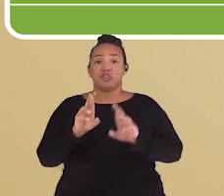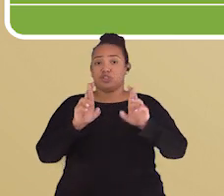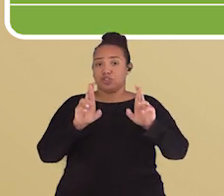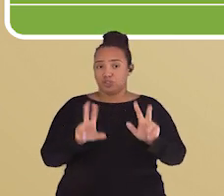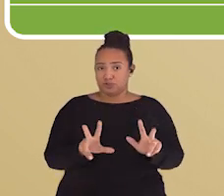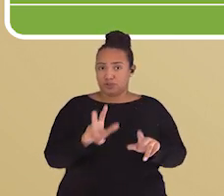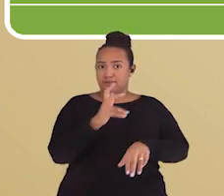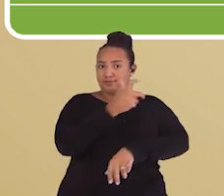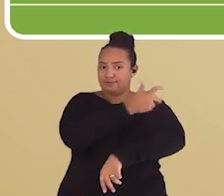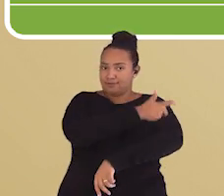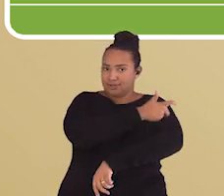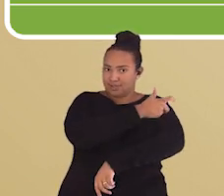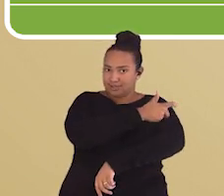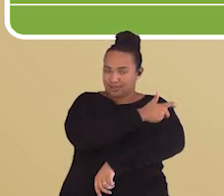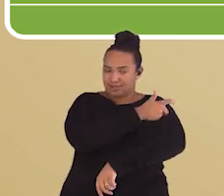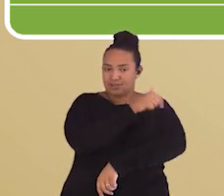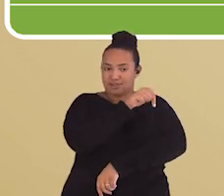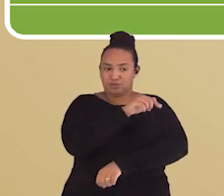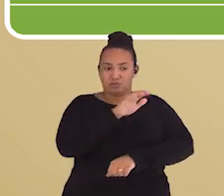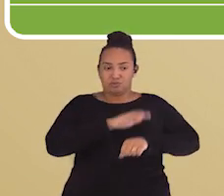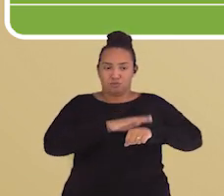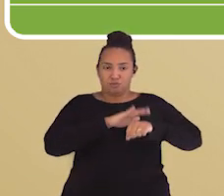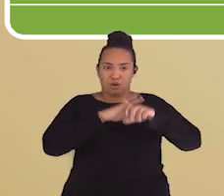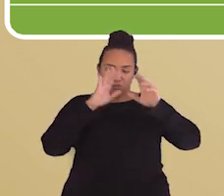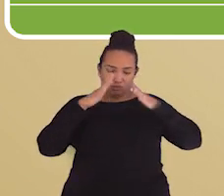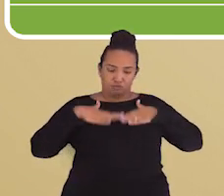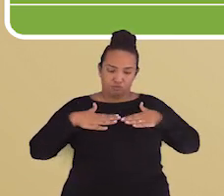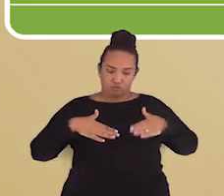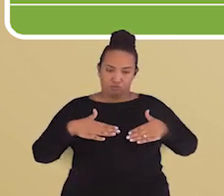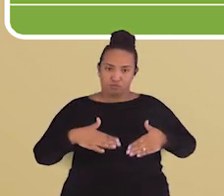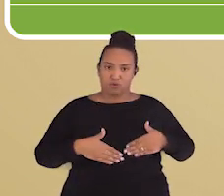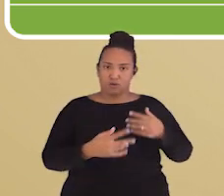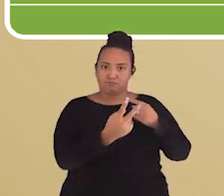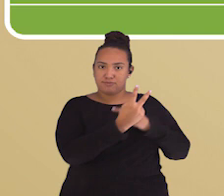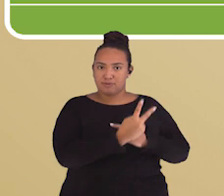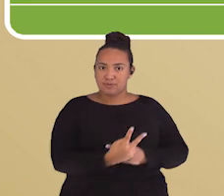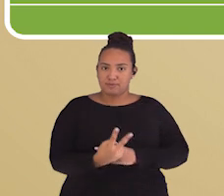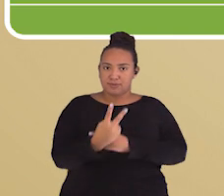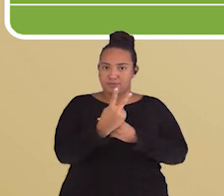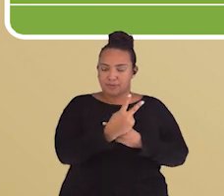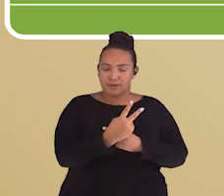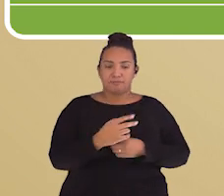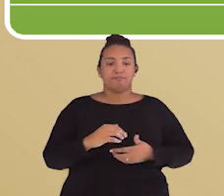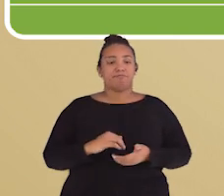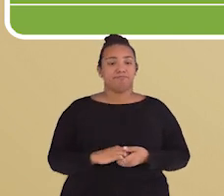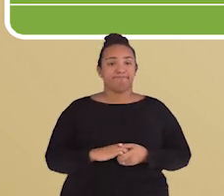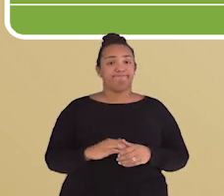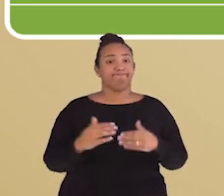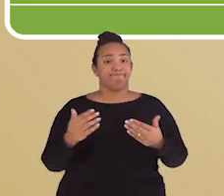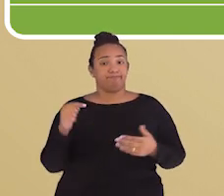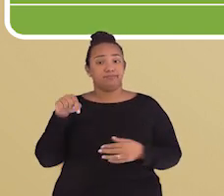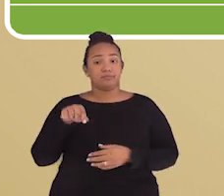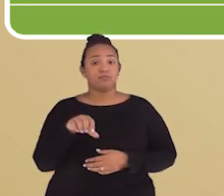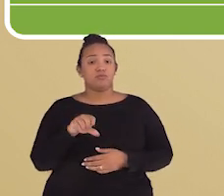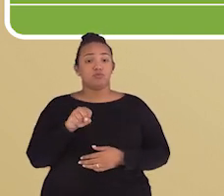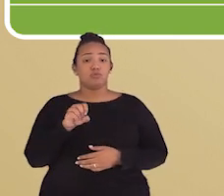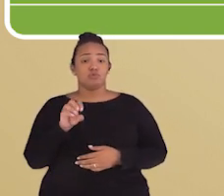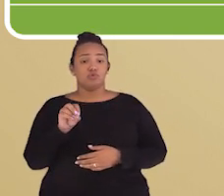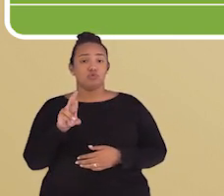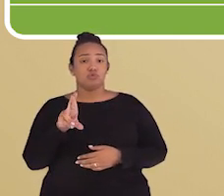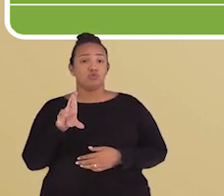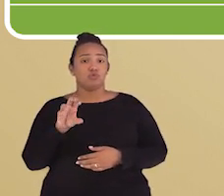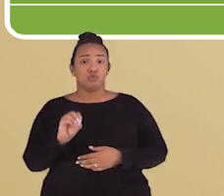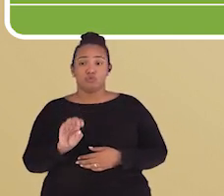que é a injeção do vírus para que o nosso próprio corpo produza os anticorpos por imunização ativa. O soro